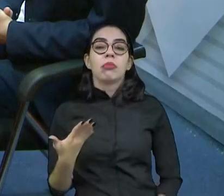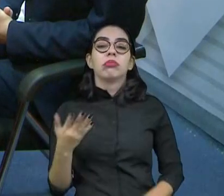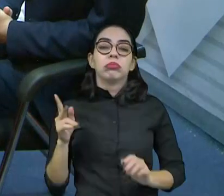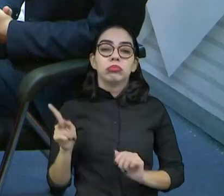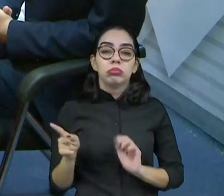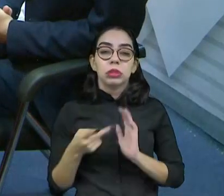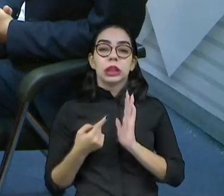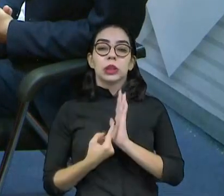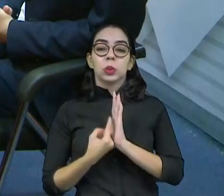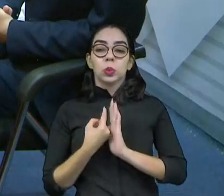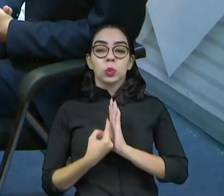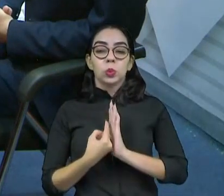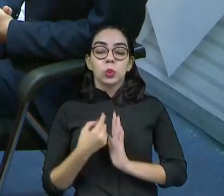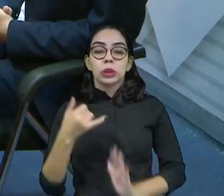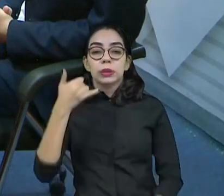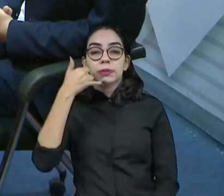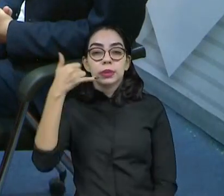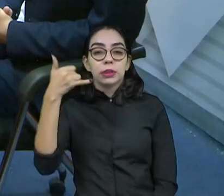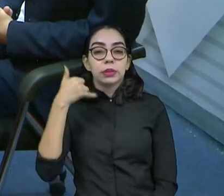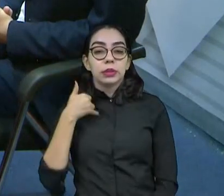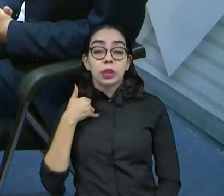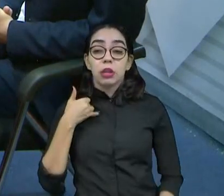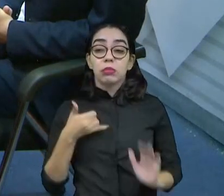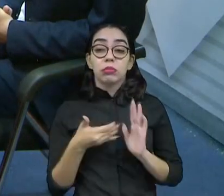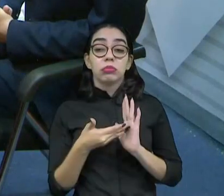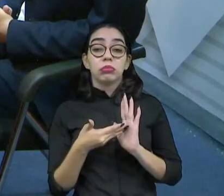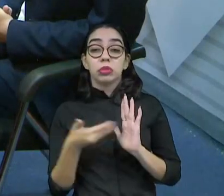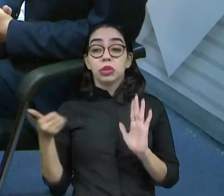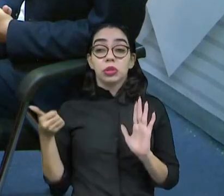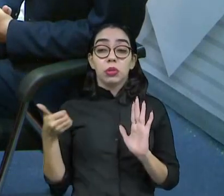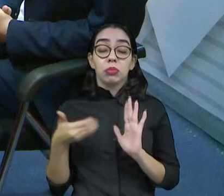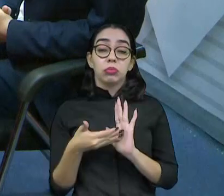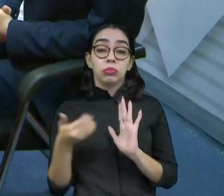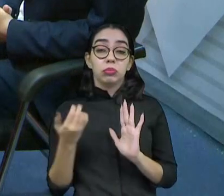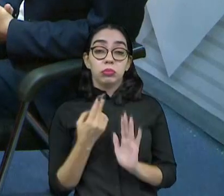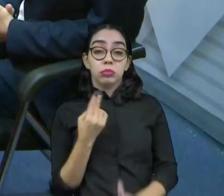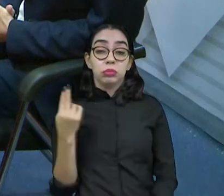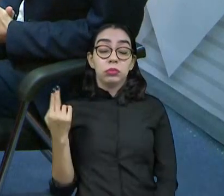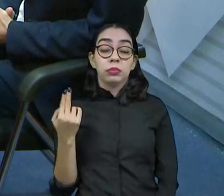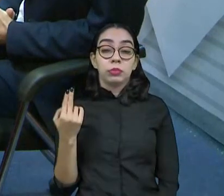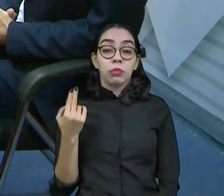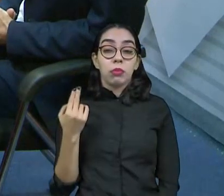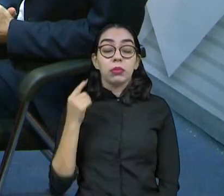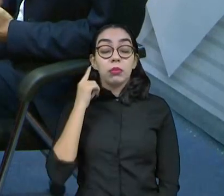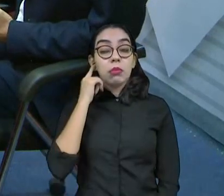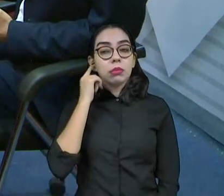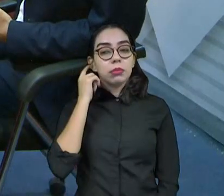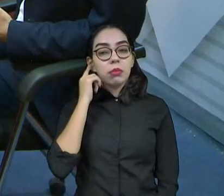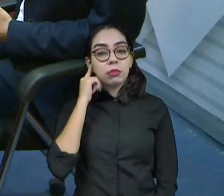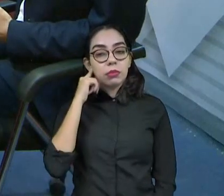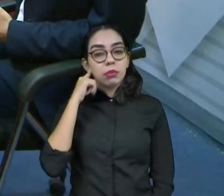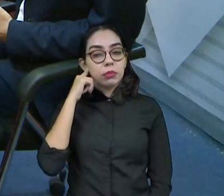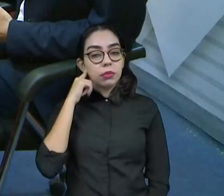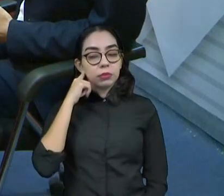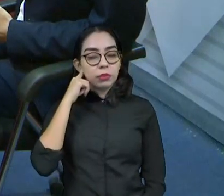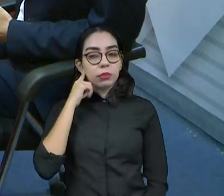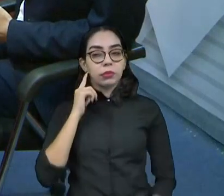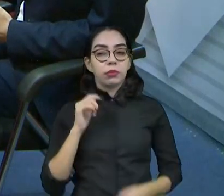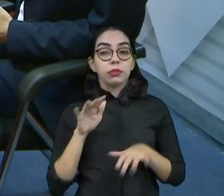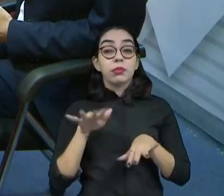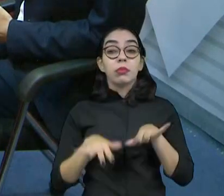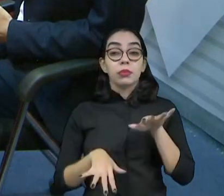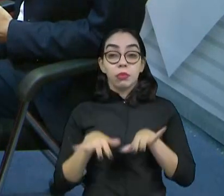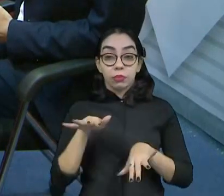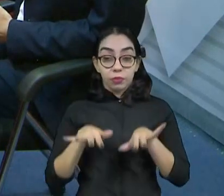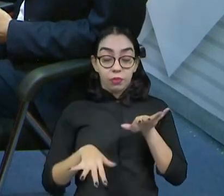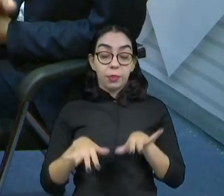e me telefonaram e me tiraram mesmo da pesquisa. Por quê? Porque conta a opinião, a profissão. Há algumas pesquisas que fazem